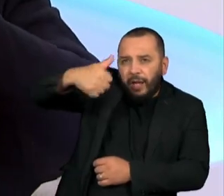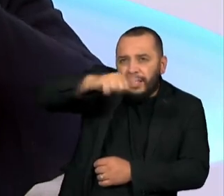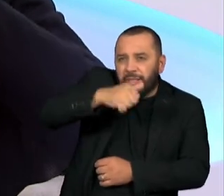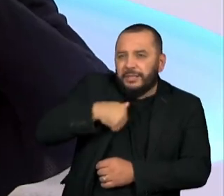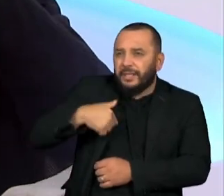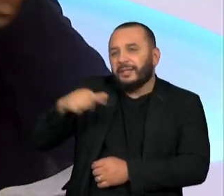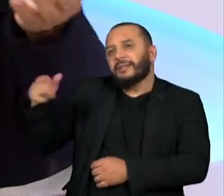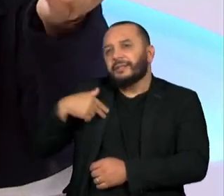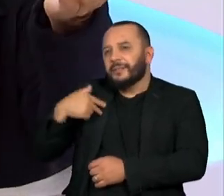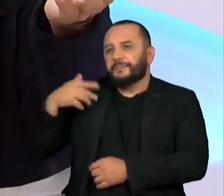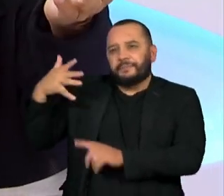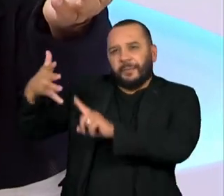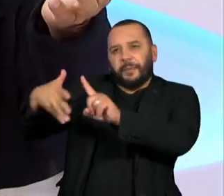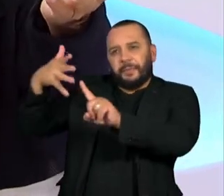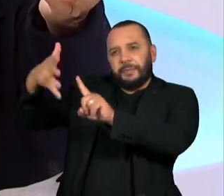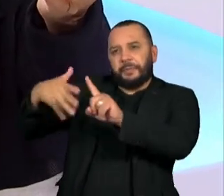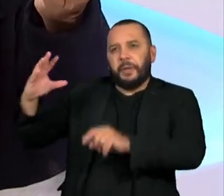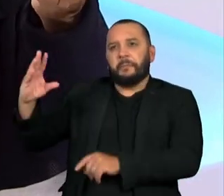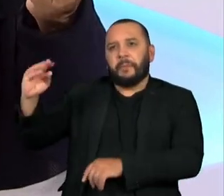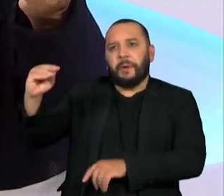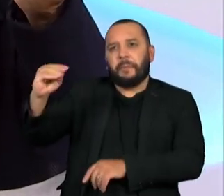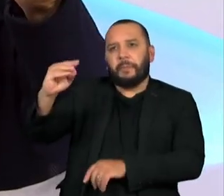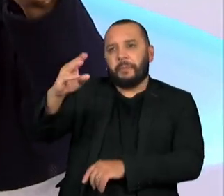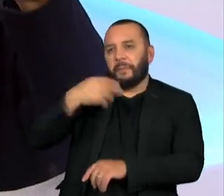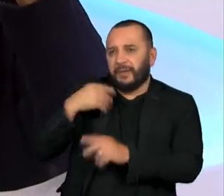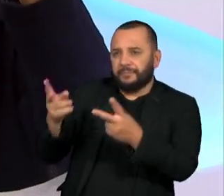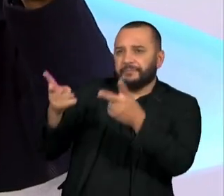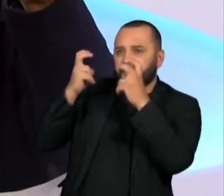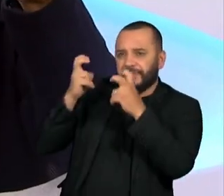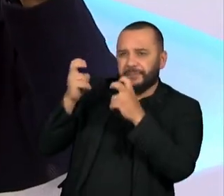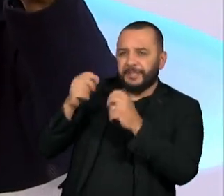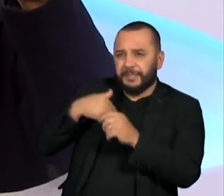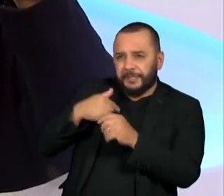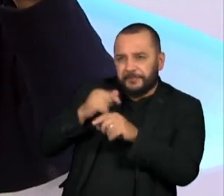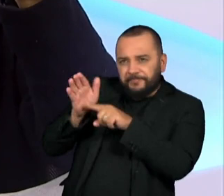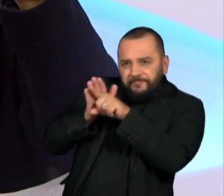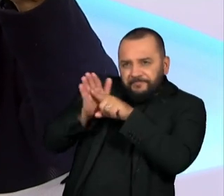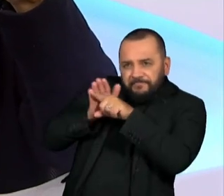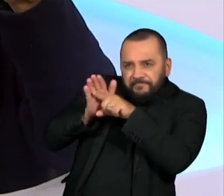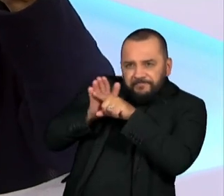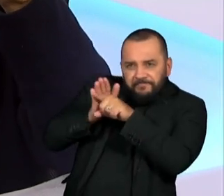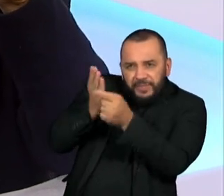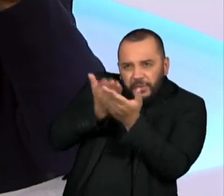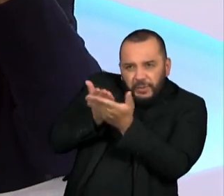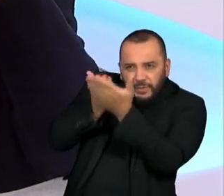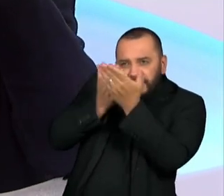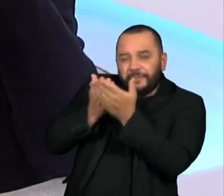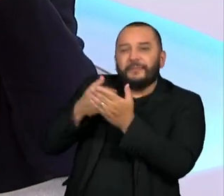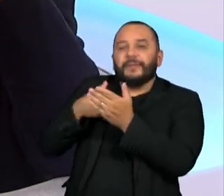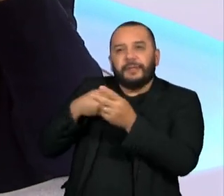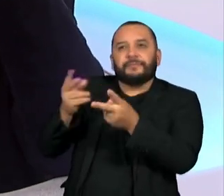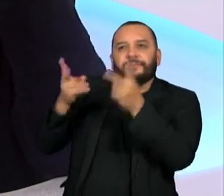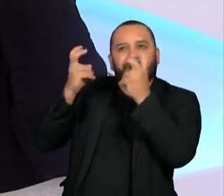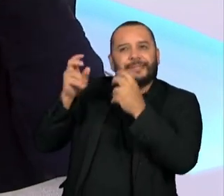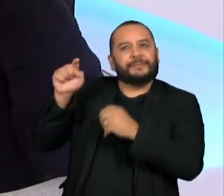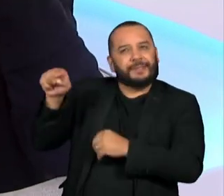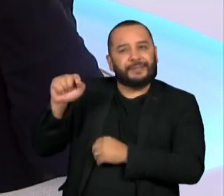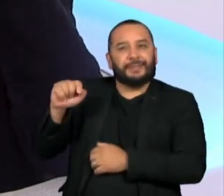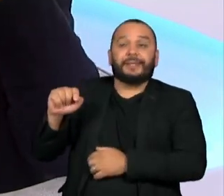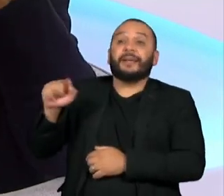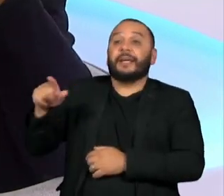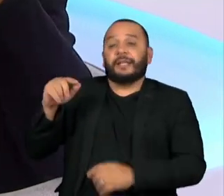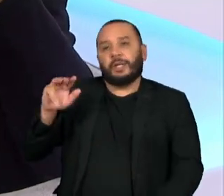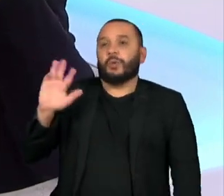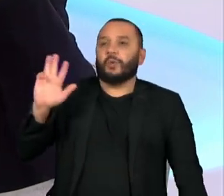do que ele falou, eu só conheço o discurso dele. Quando você analisa o discurso dele, há coisas ainda que são, por exemplo,